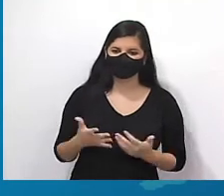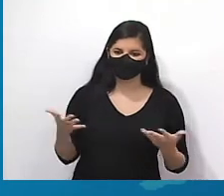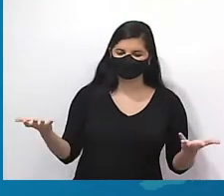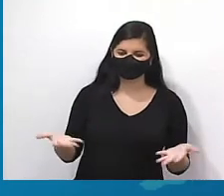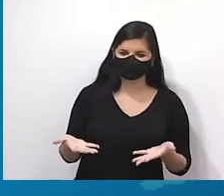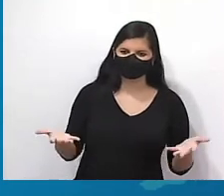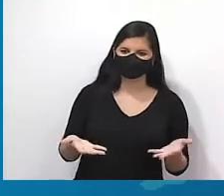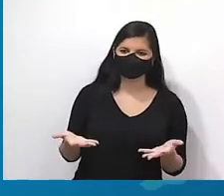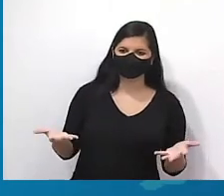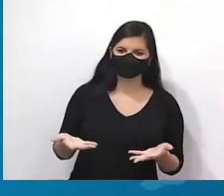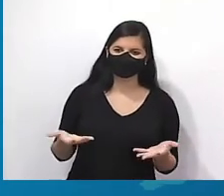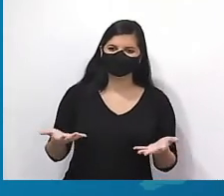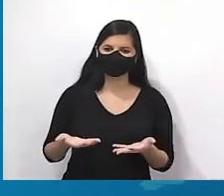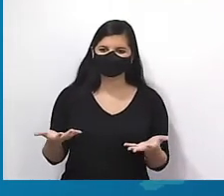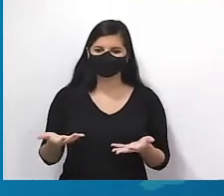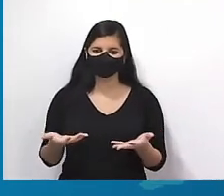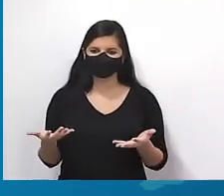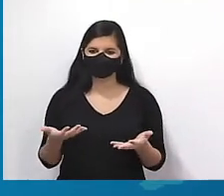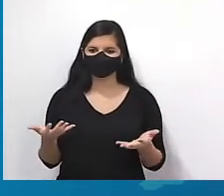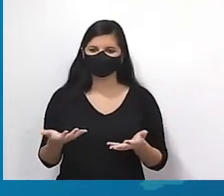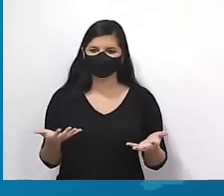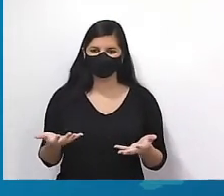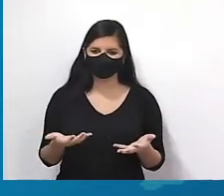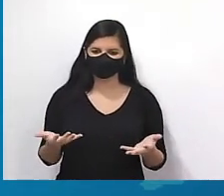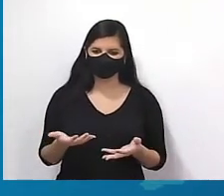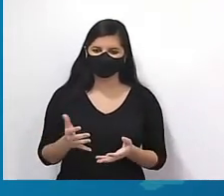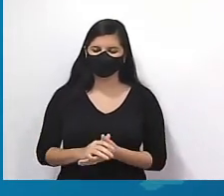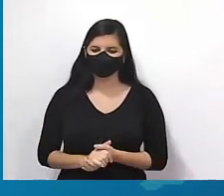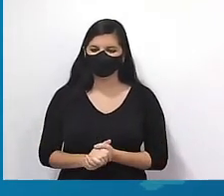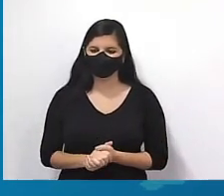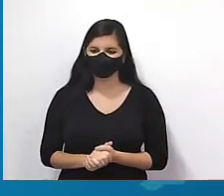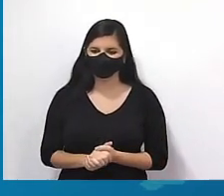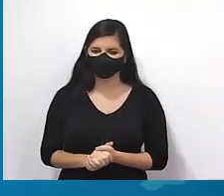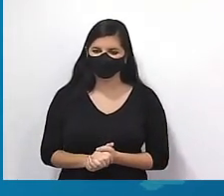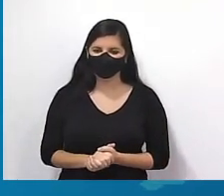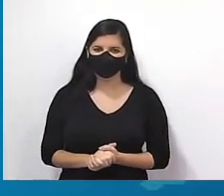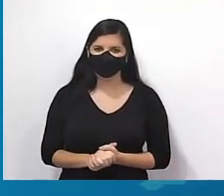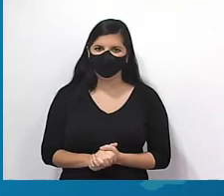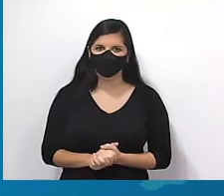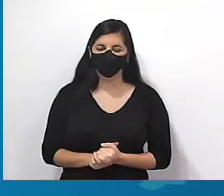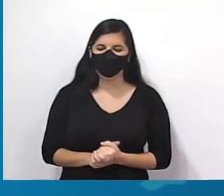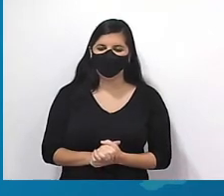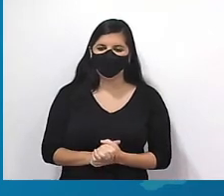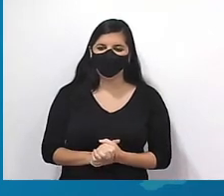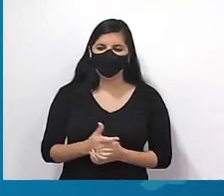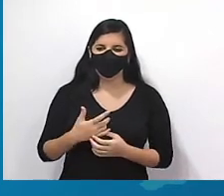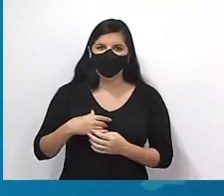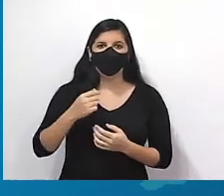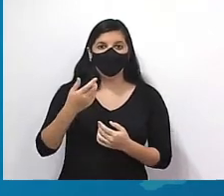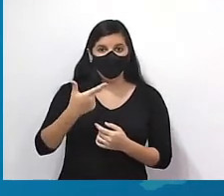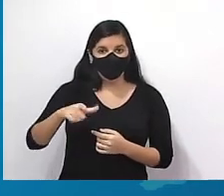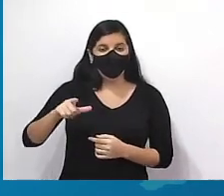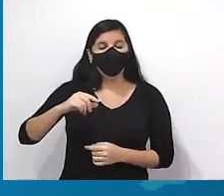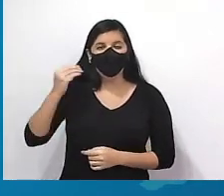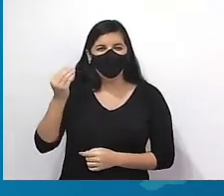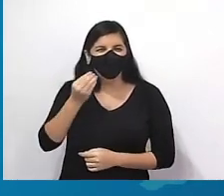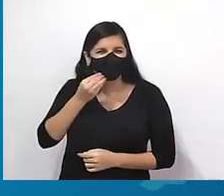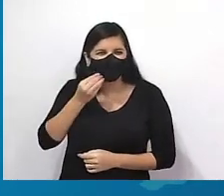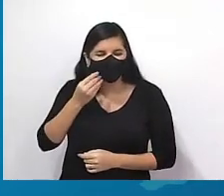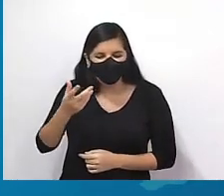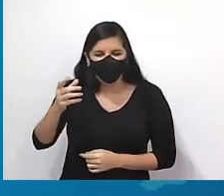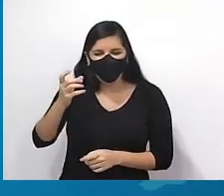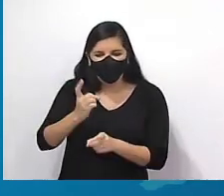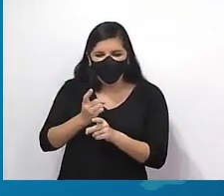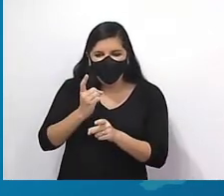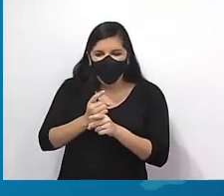aqui e presta bem atenção. Eu vou te dar uma outra oportunidade de ver mais coisas sobre isso.